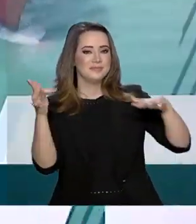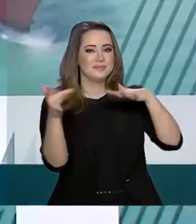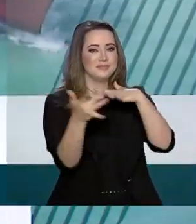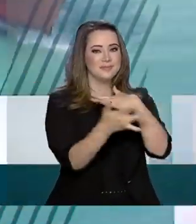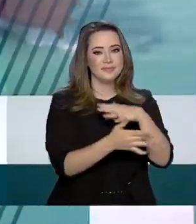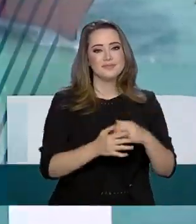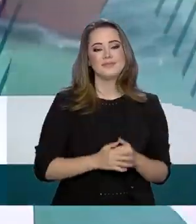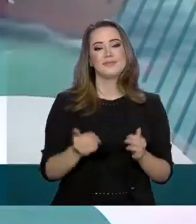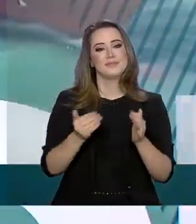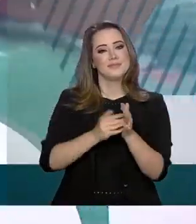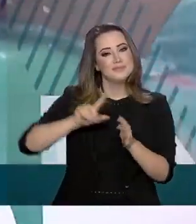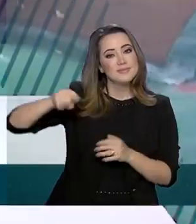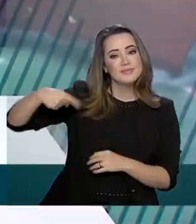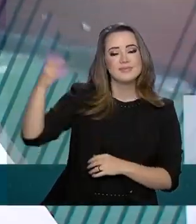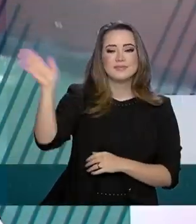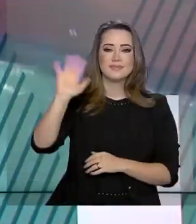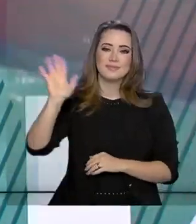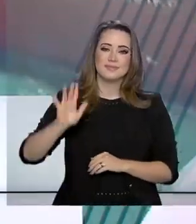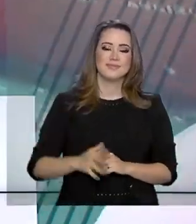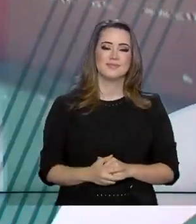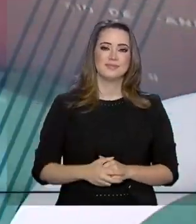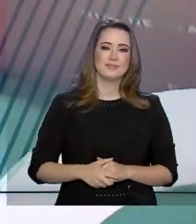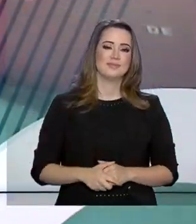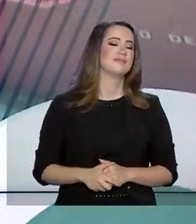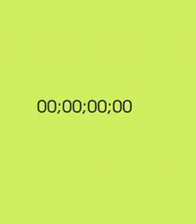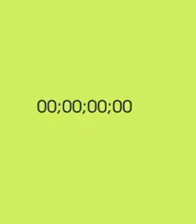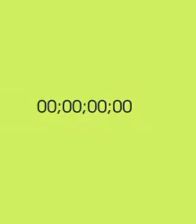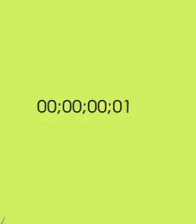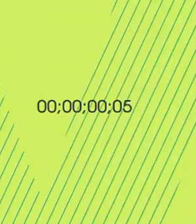também pelas redes sociais. Até a próxima edição.